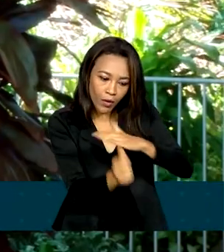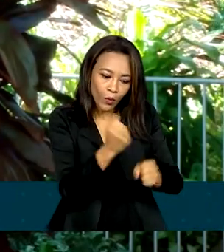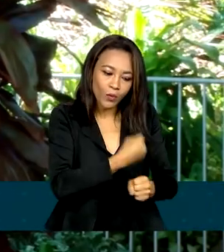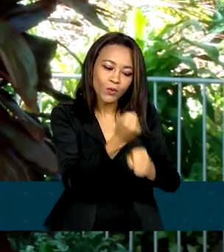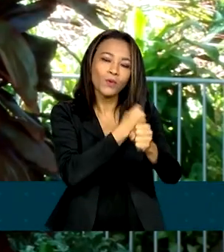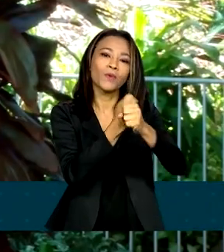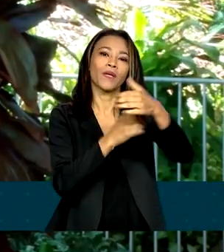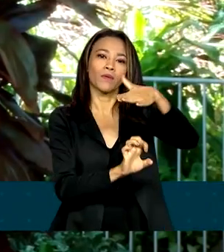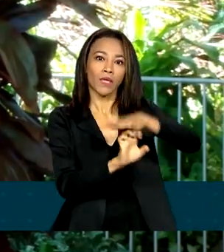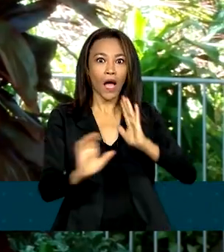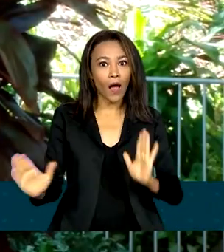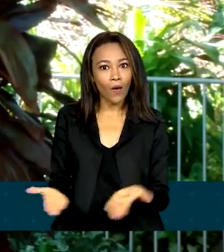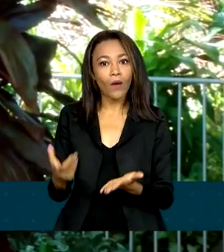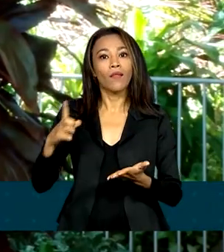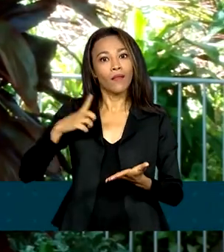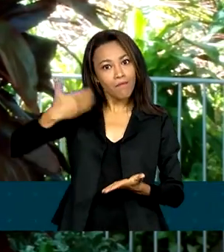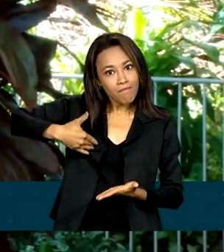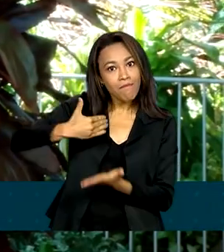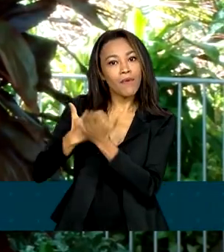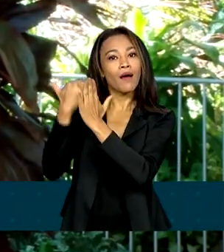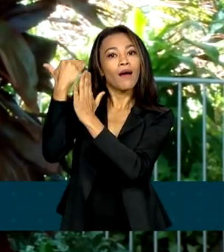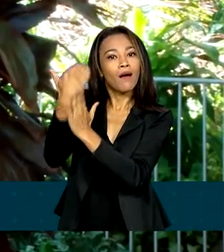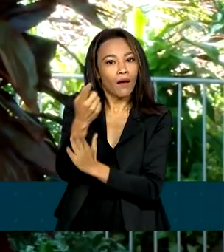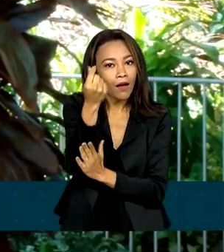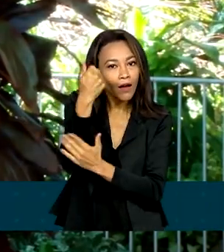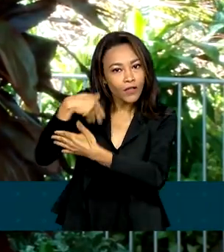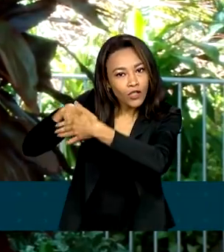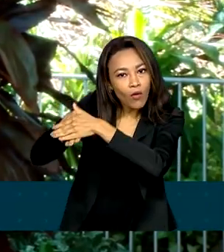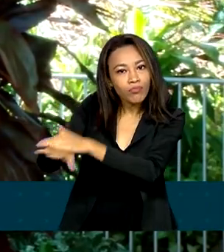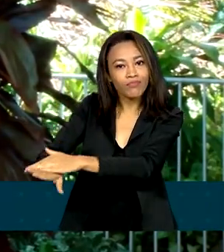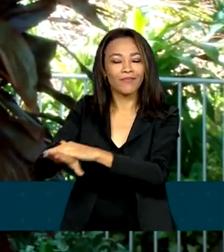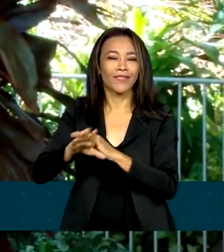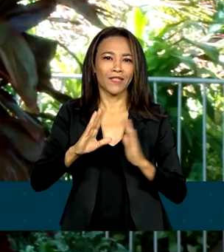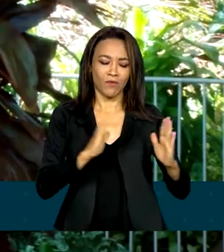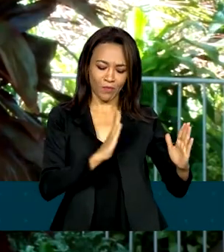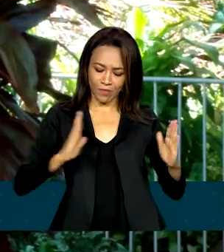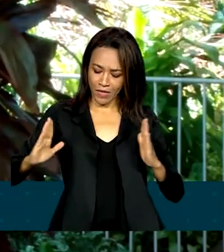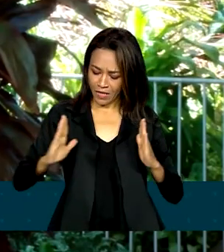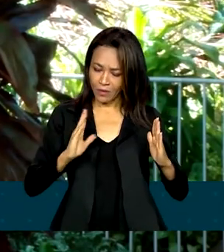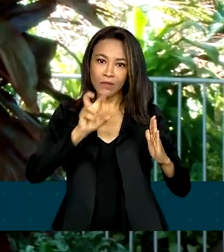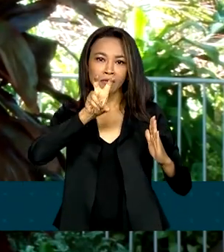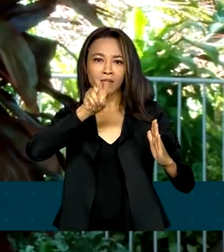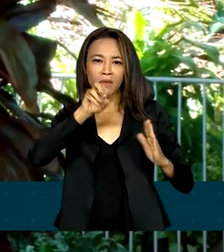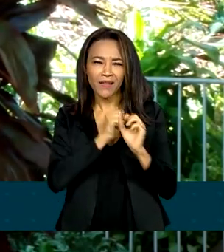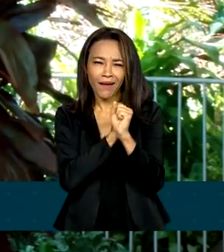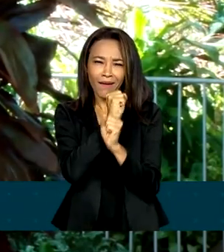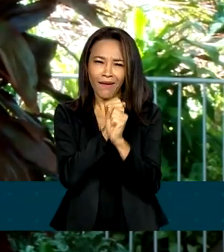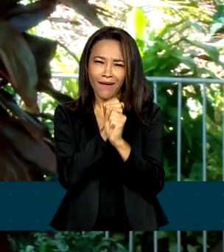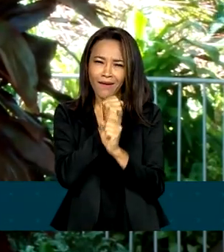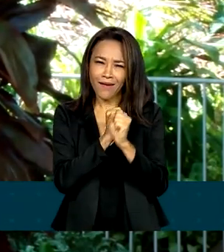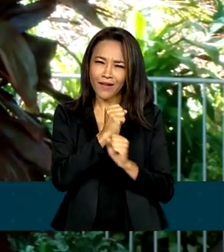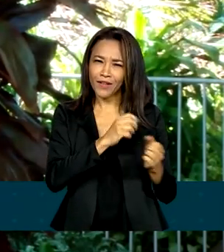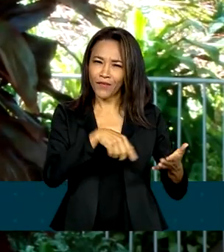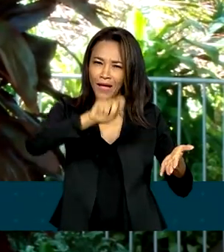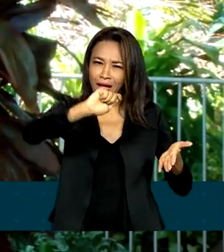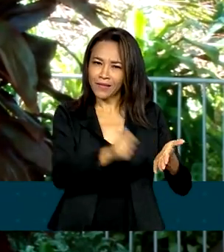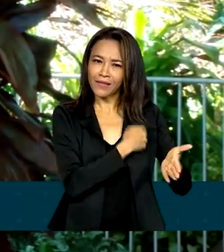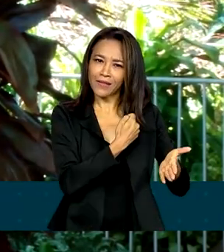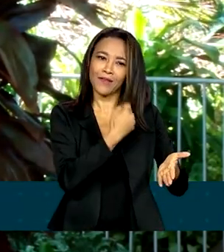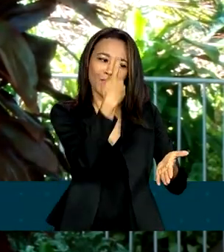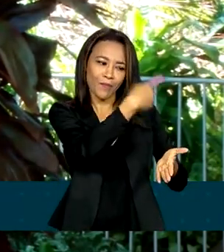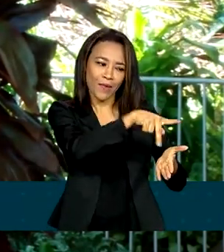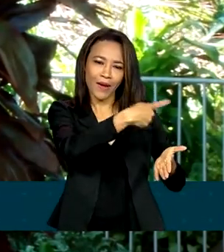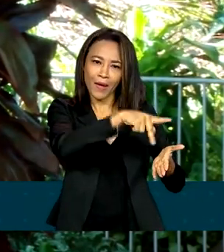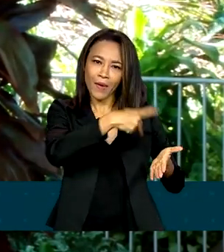mais dinheiro em caixa. O pagamento ocorre 50 anos após a assinatura do tratado com o Paraguai para